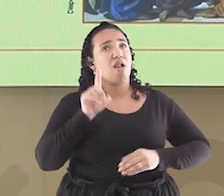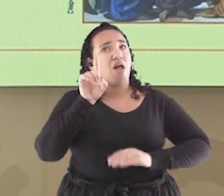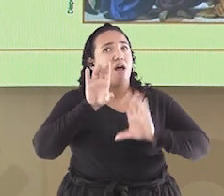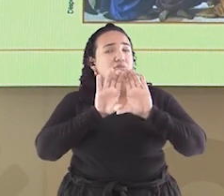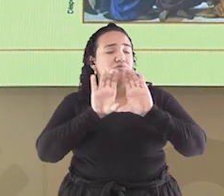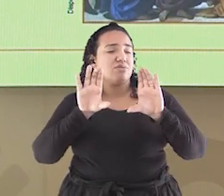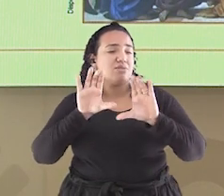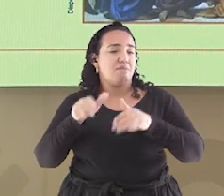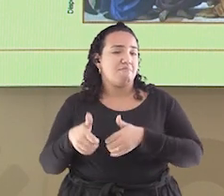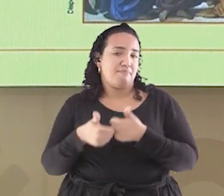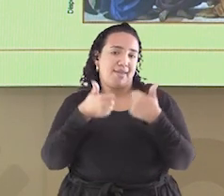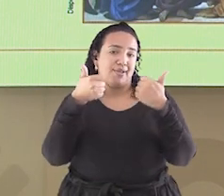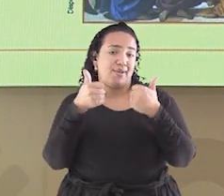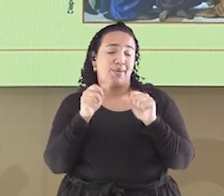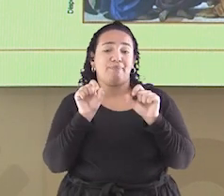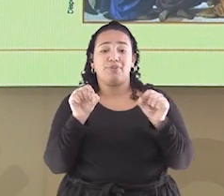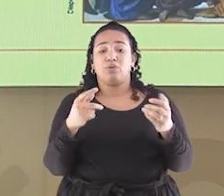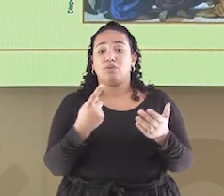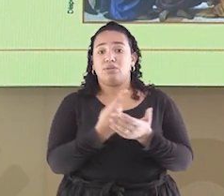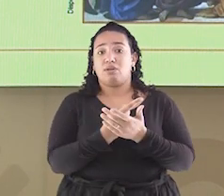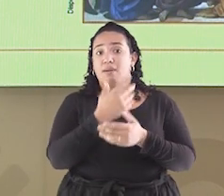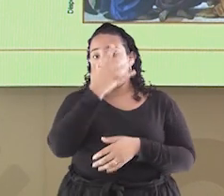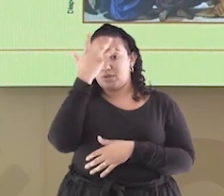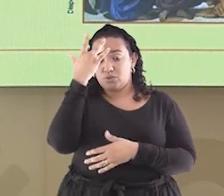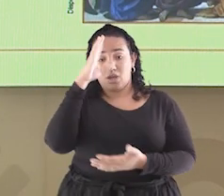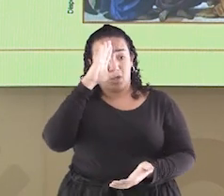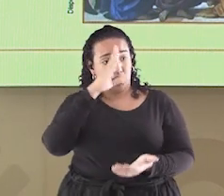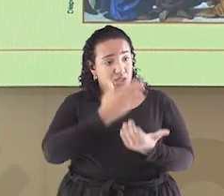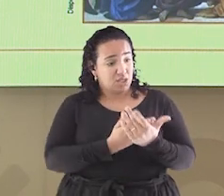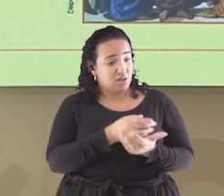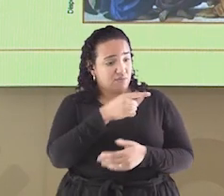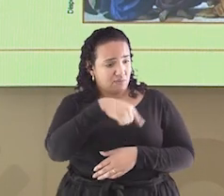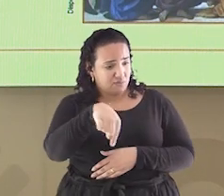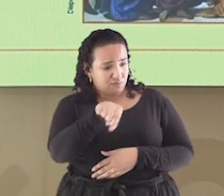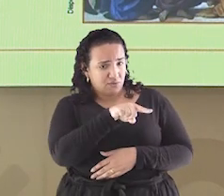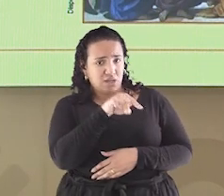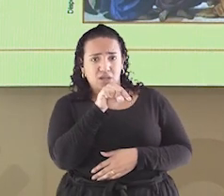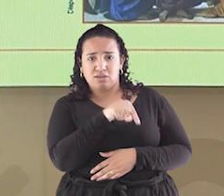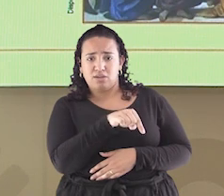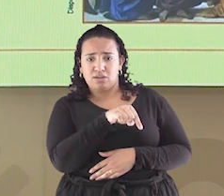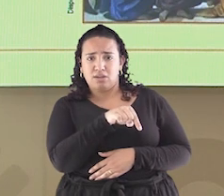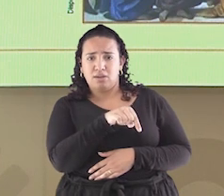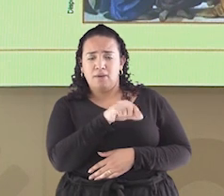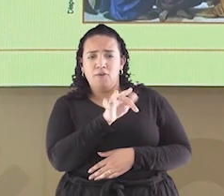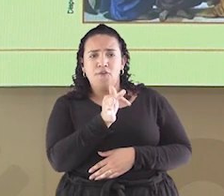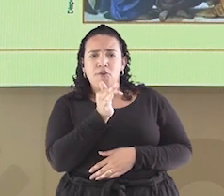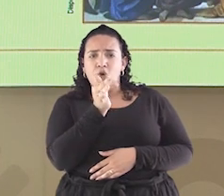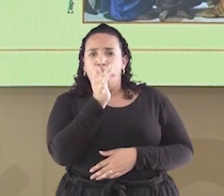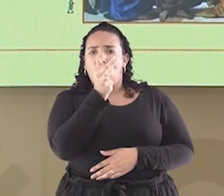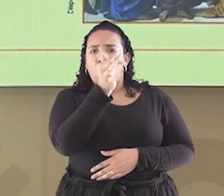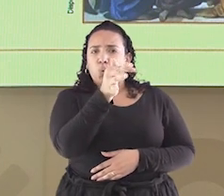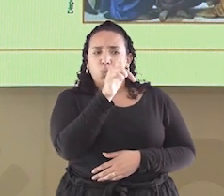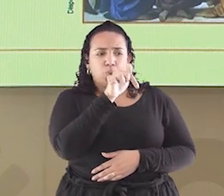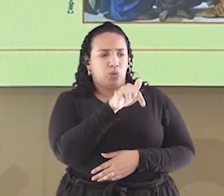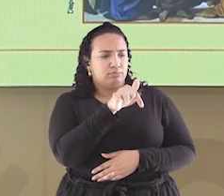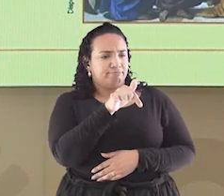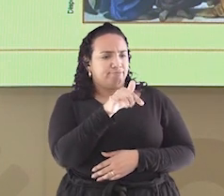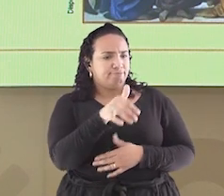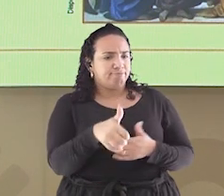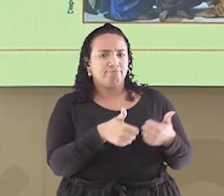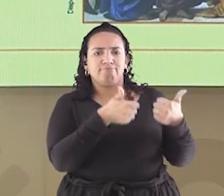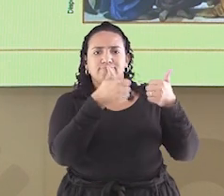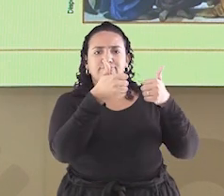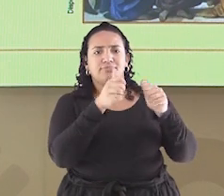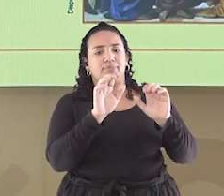Isso fazia com que cada vez mais as pessoas acreditassem que elas estavam sendo, que futuramente elas seriam recompensadas.